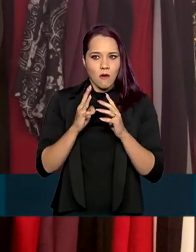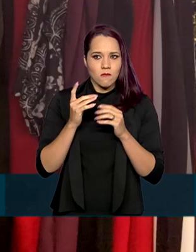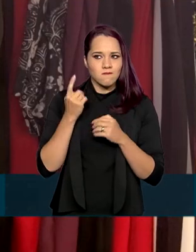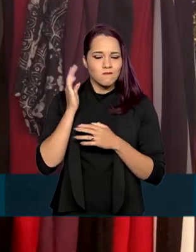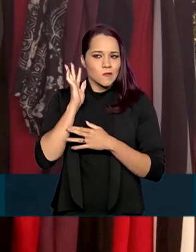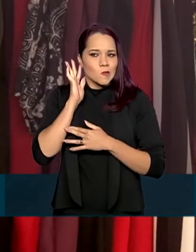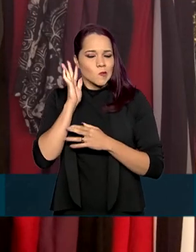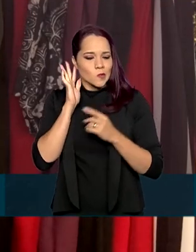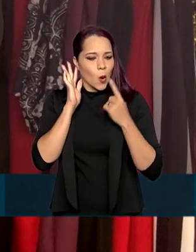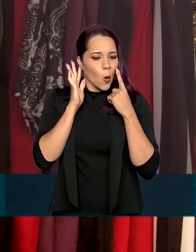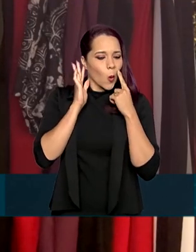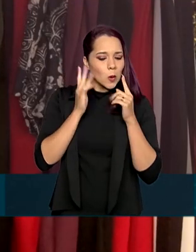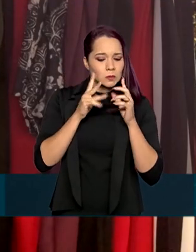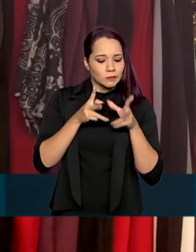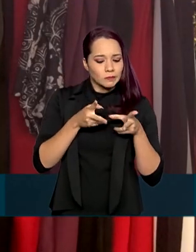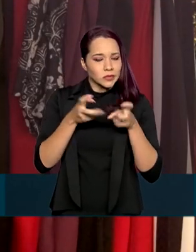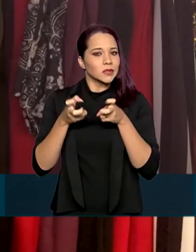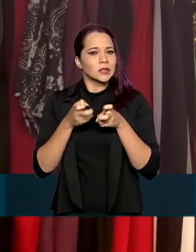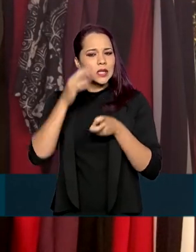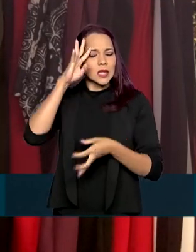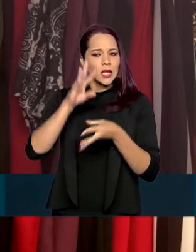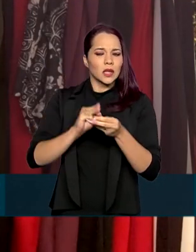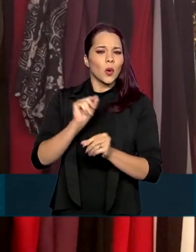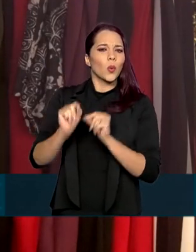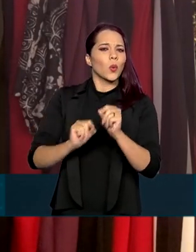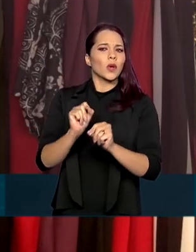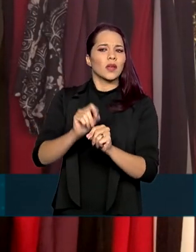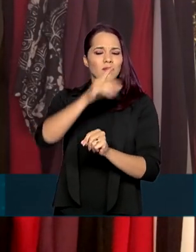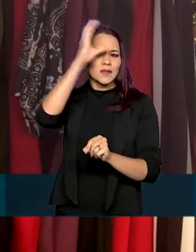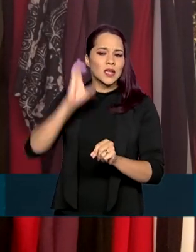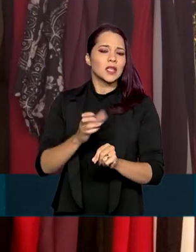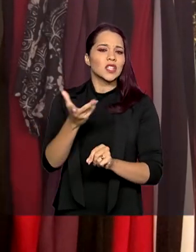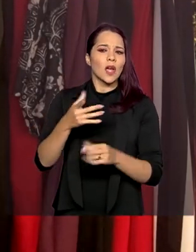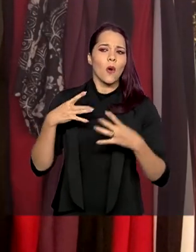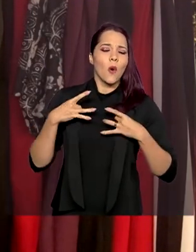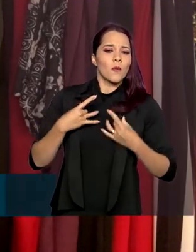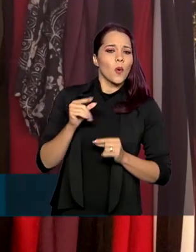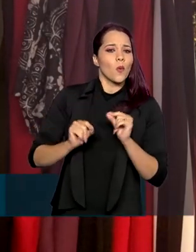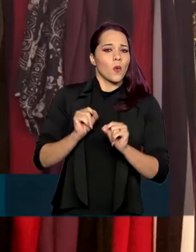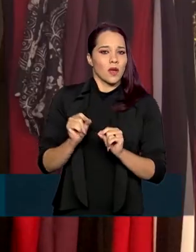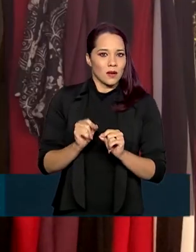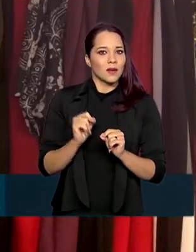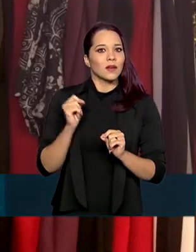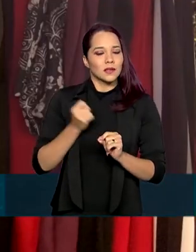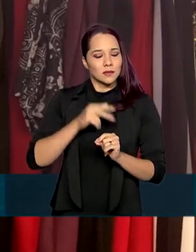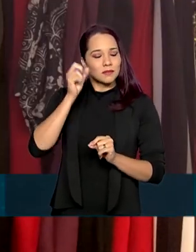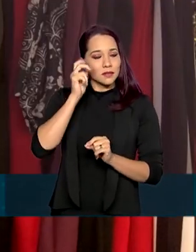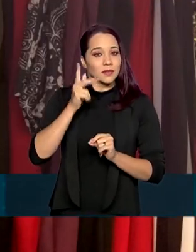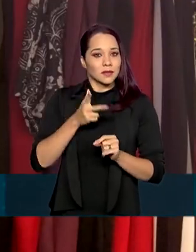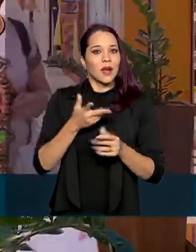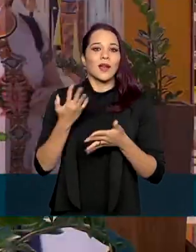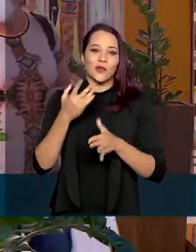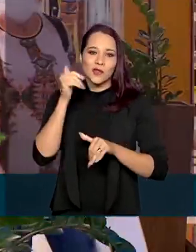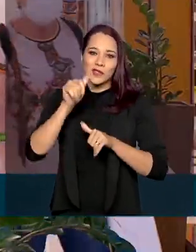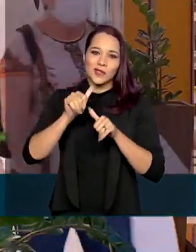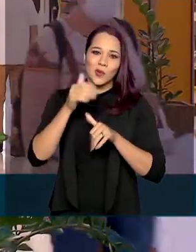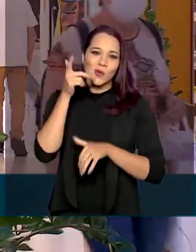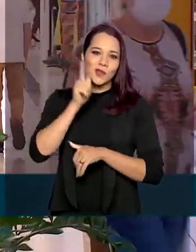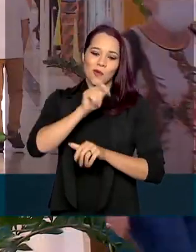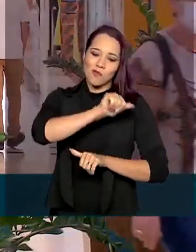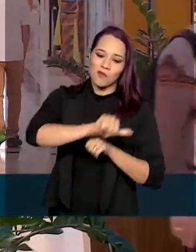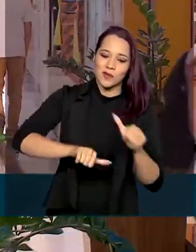olhos para enxergar, para entender o que as nossas clientes queriam vestir. Foi assim que o jogo virou. Na